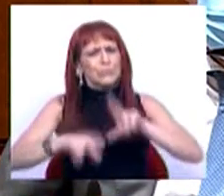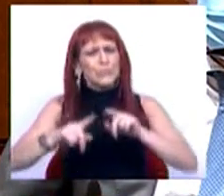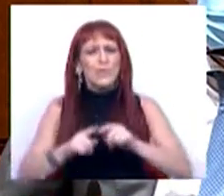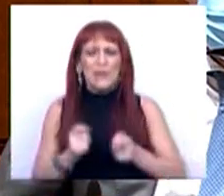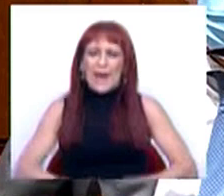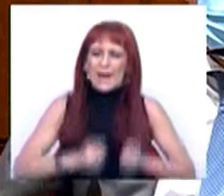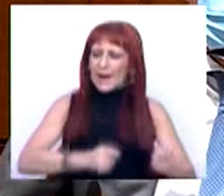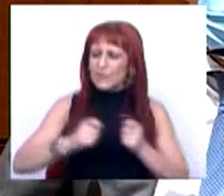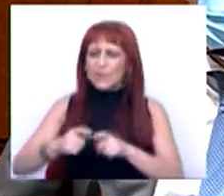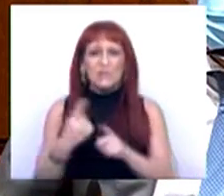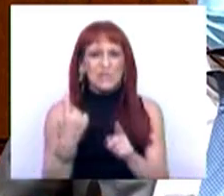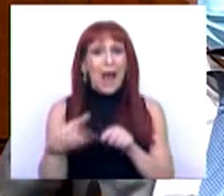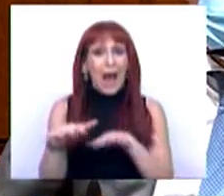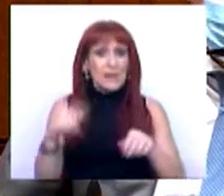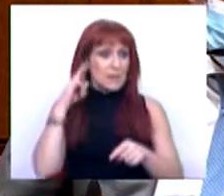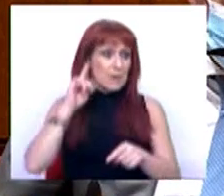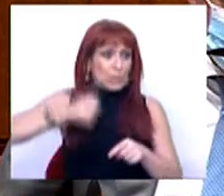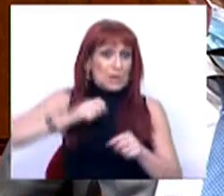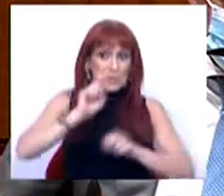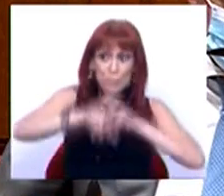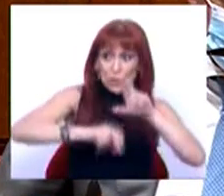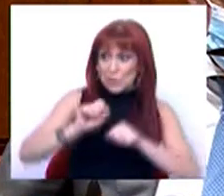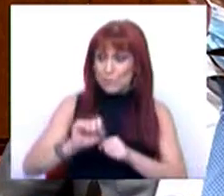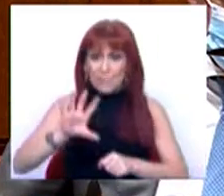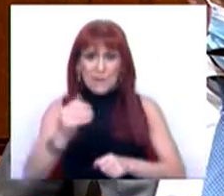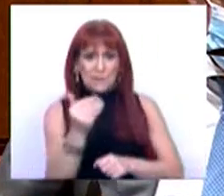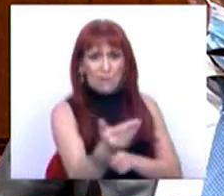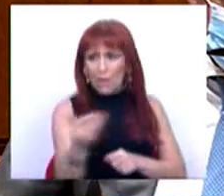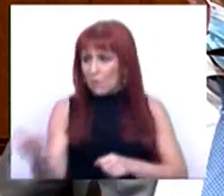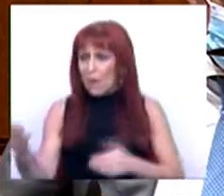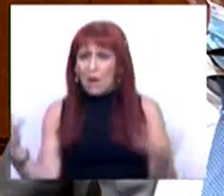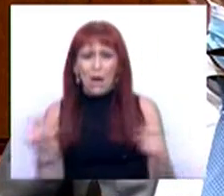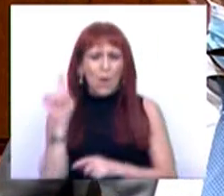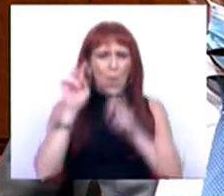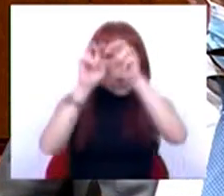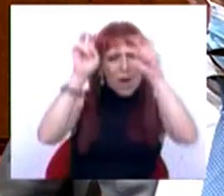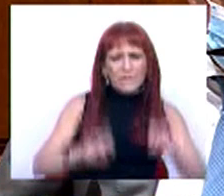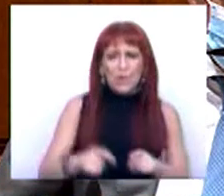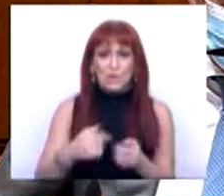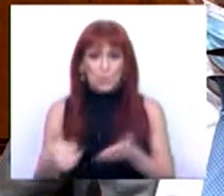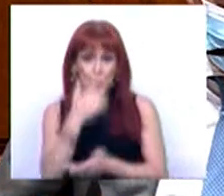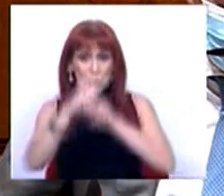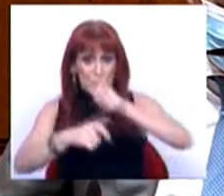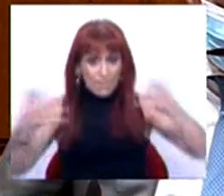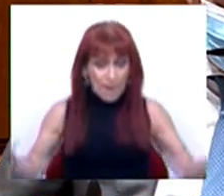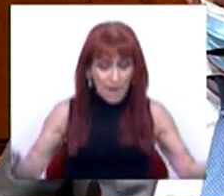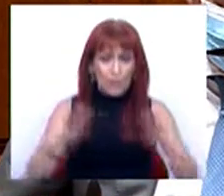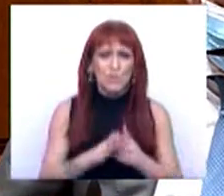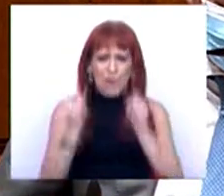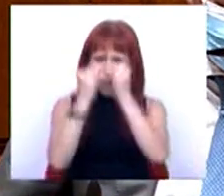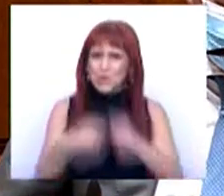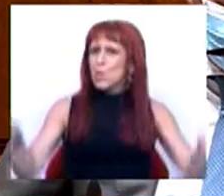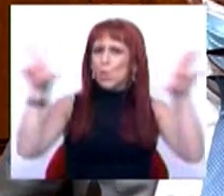investimento nas áreas críticas da modernização do nosso país, na qualificação dos recursos humanos, na